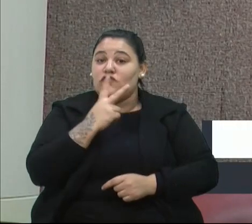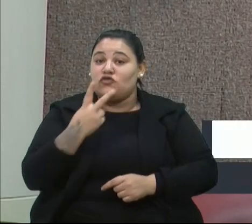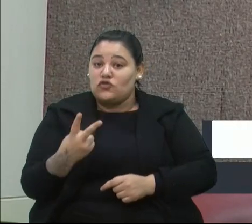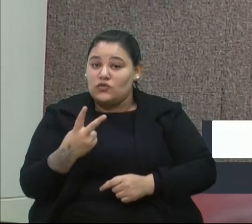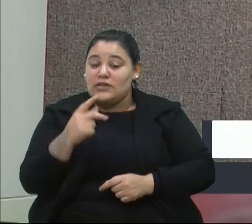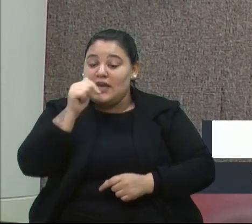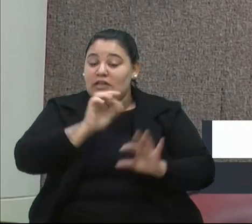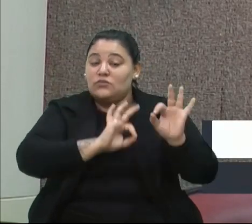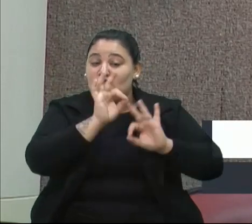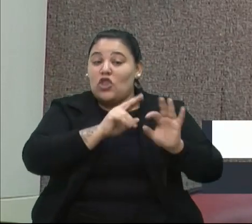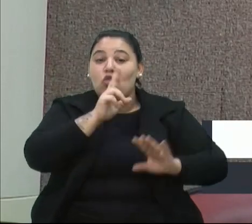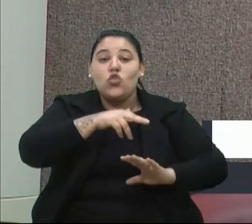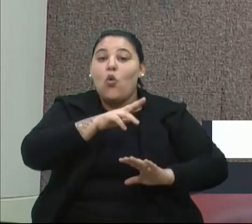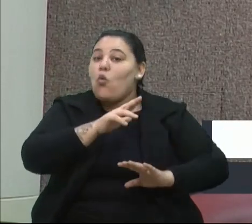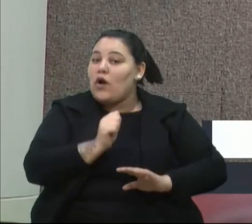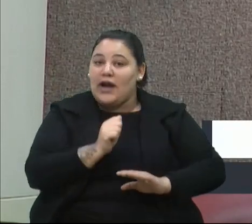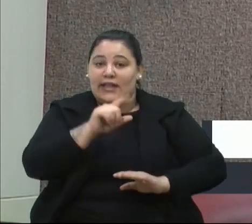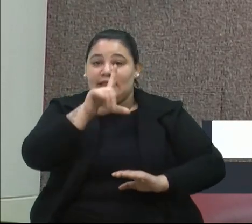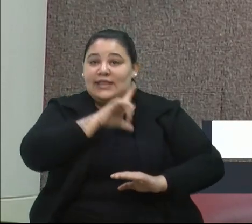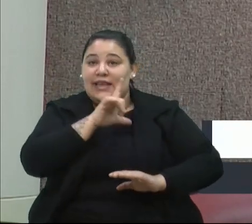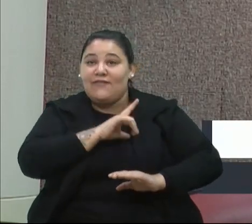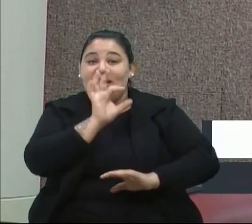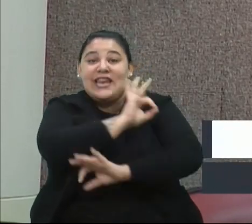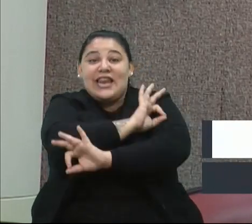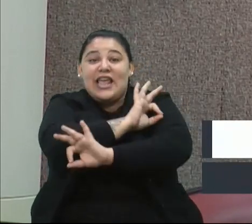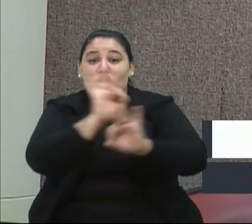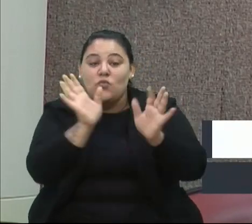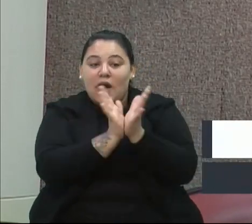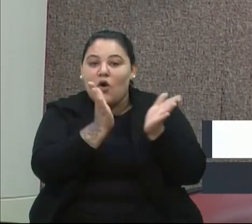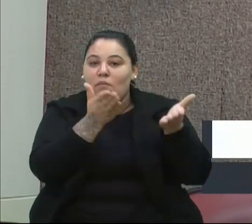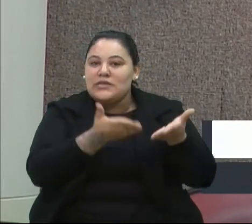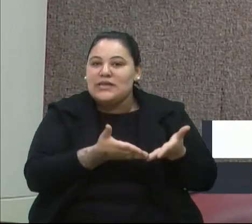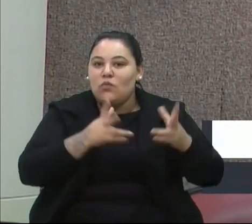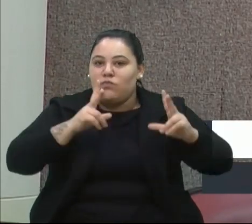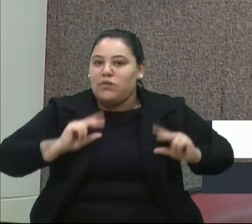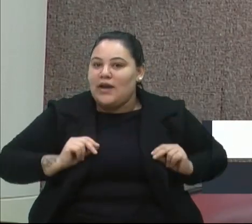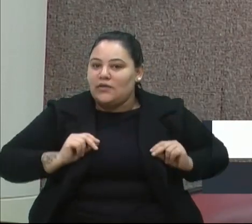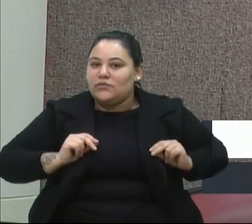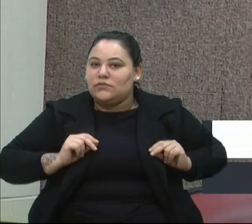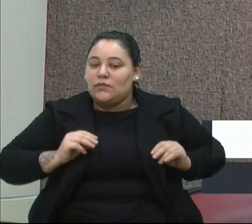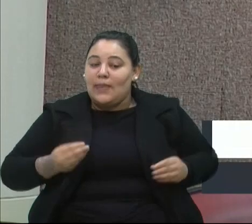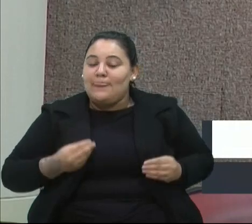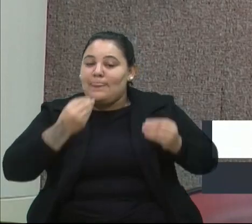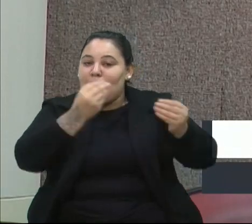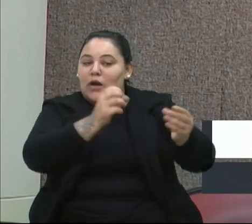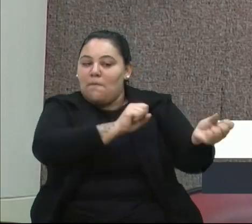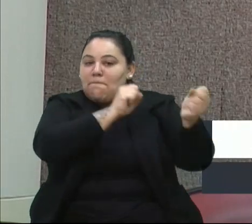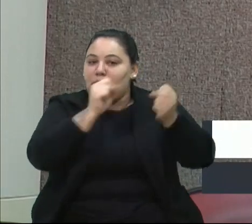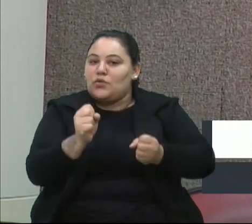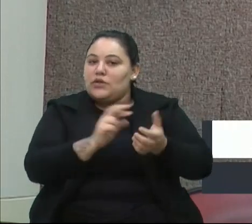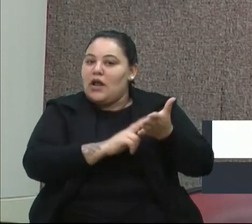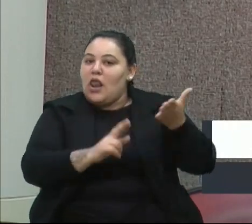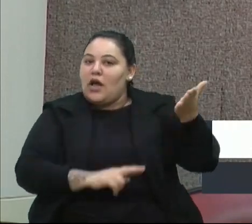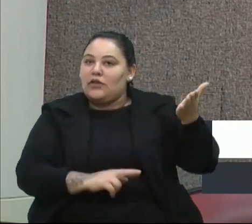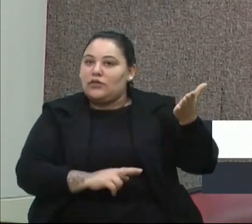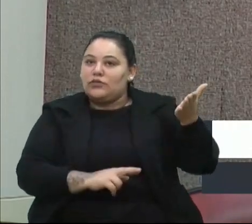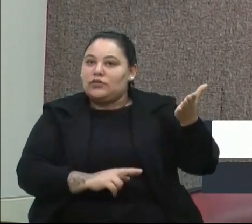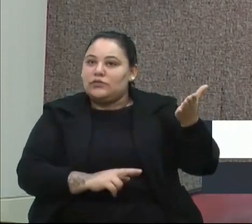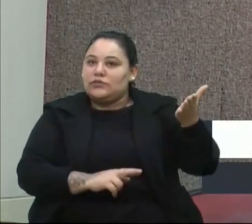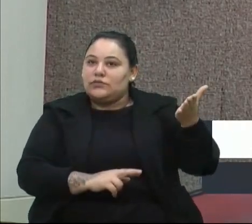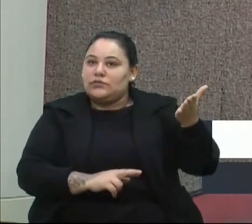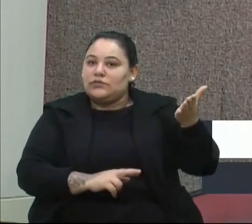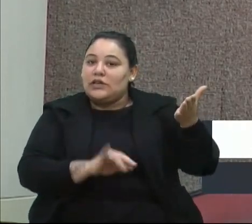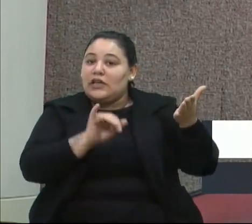O projeto nunca passou por nenhuma comissão de mérito, dando superpoderes ao seu relator informal. Quem que é o relator